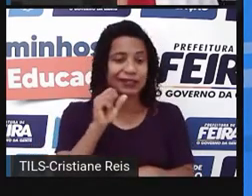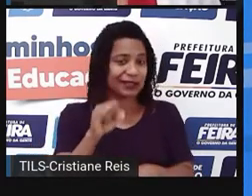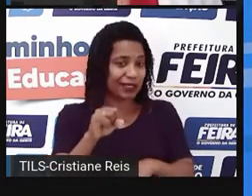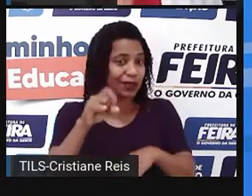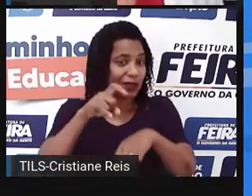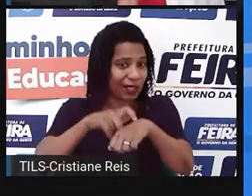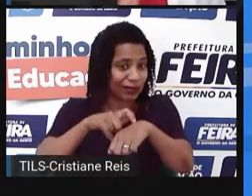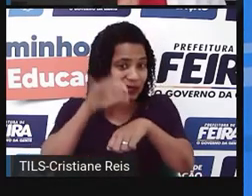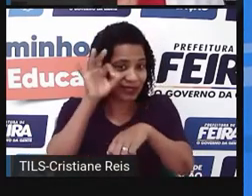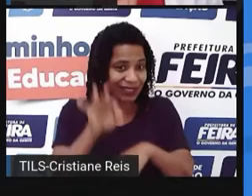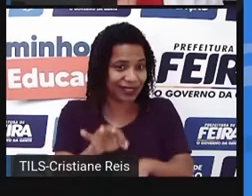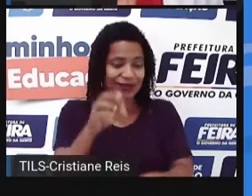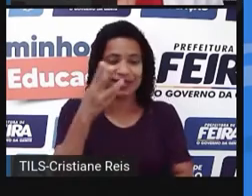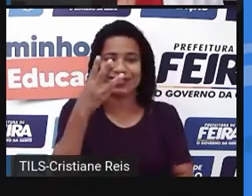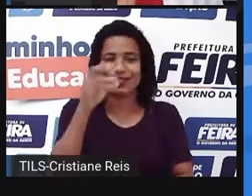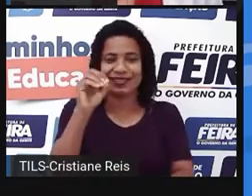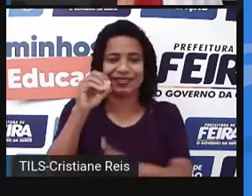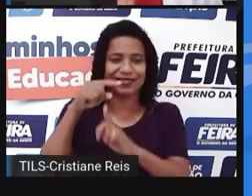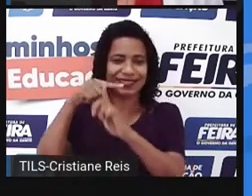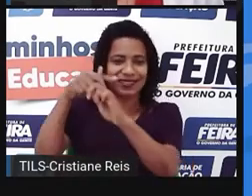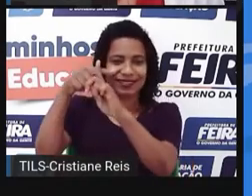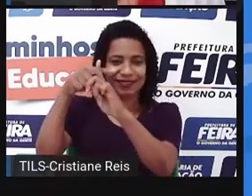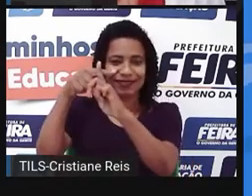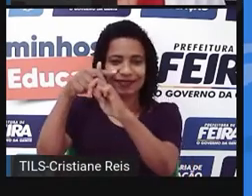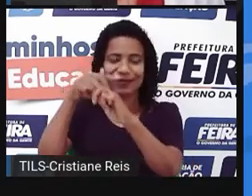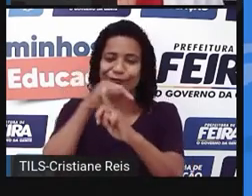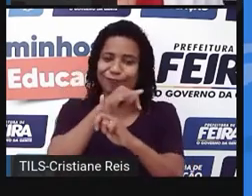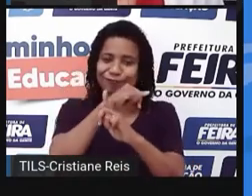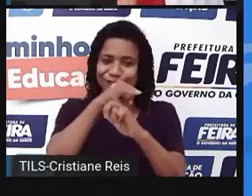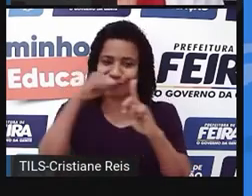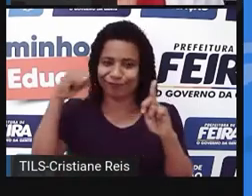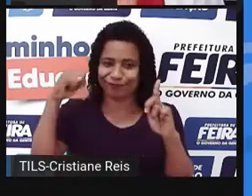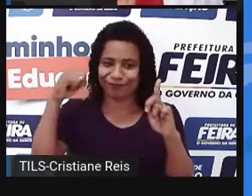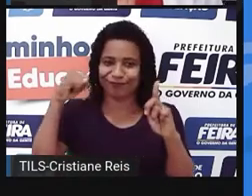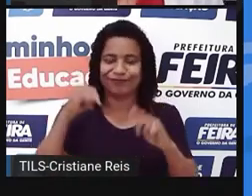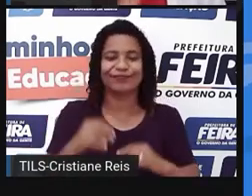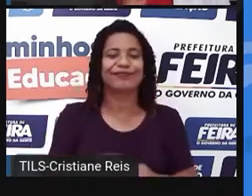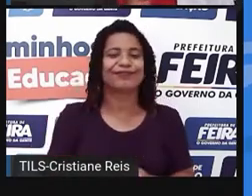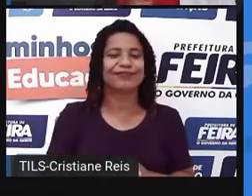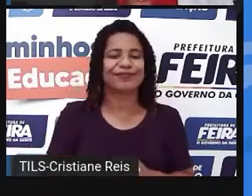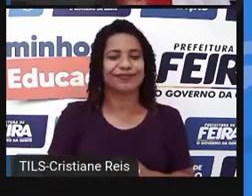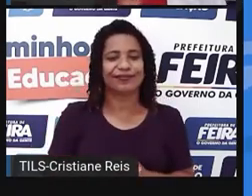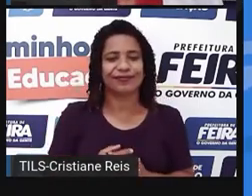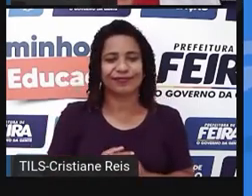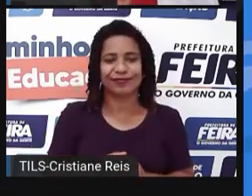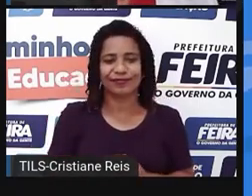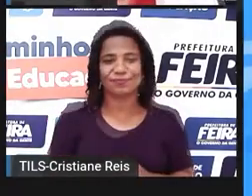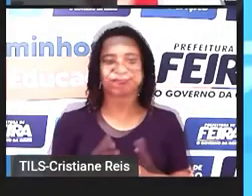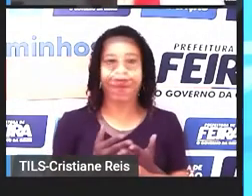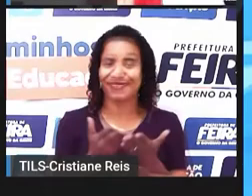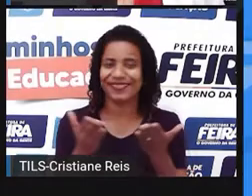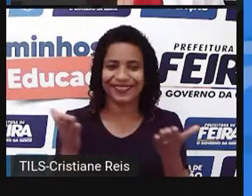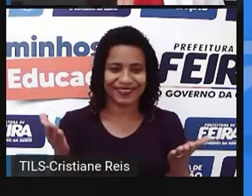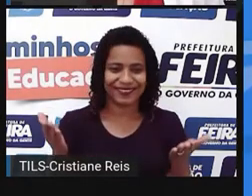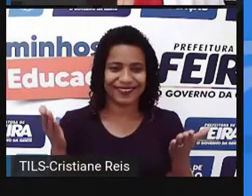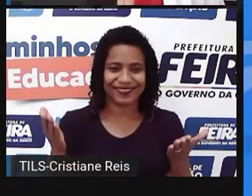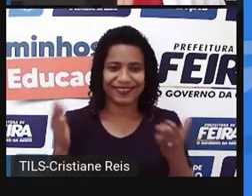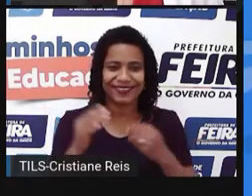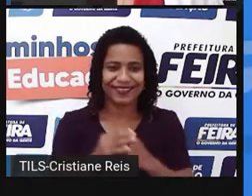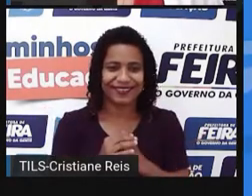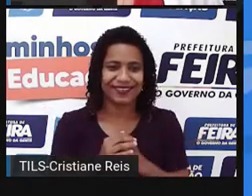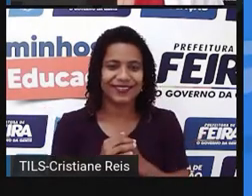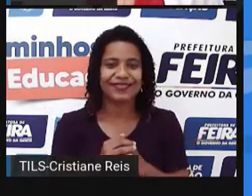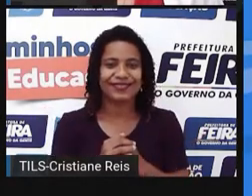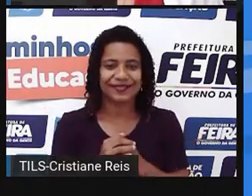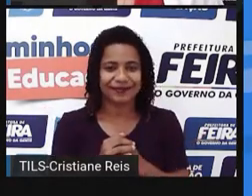pontos, porque a resposta está correta. Ok, students? Então, número 3. Just a moment, please. How can